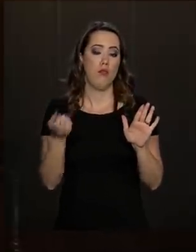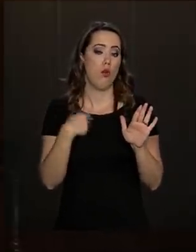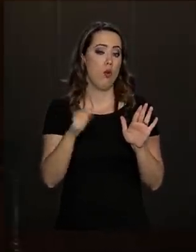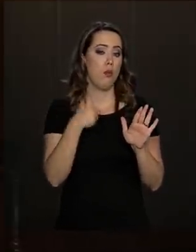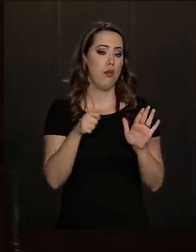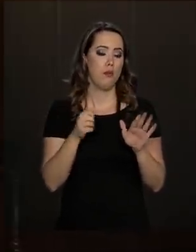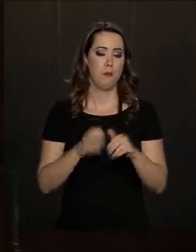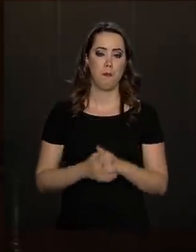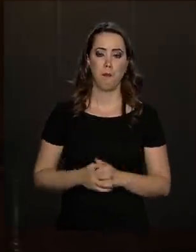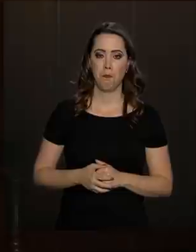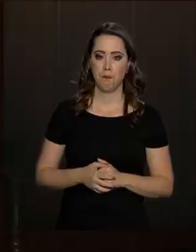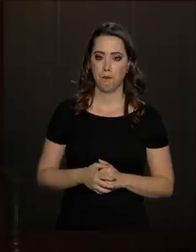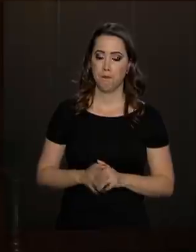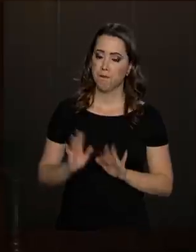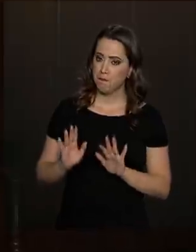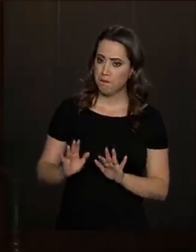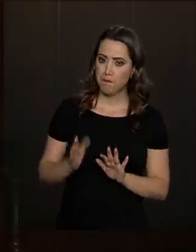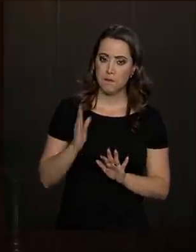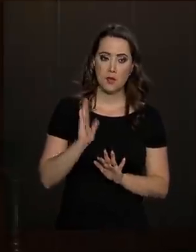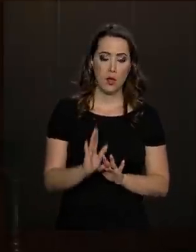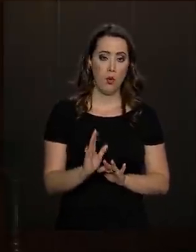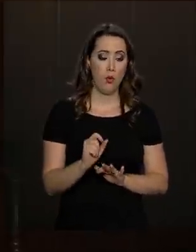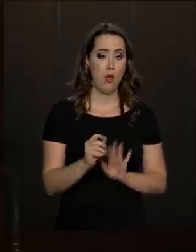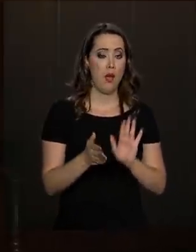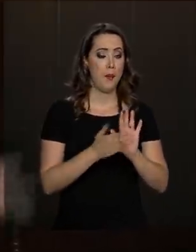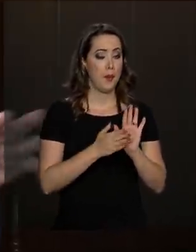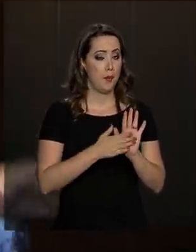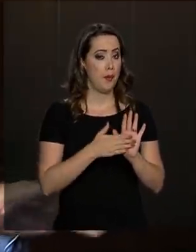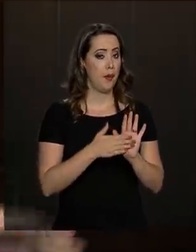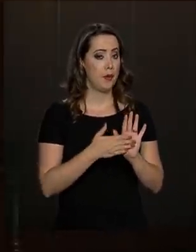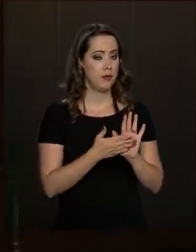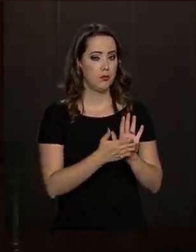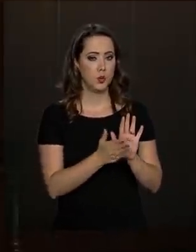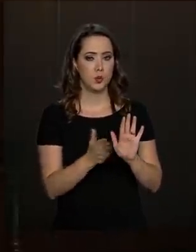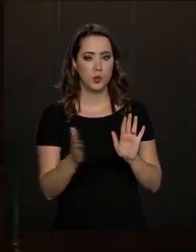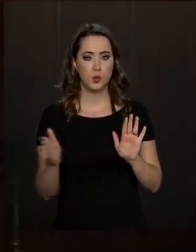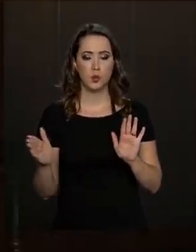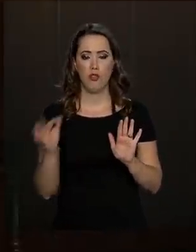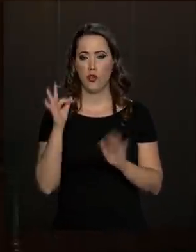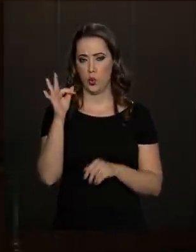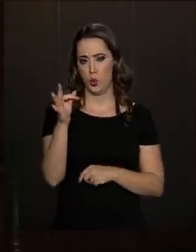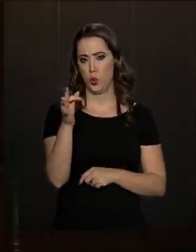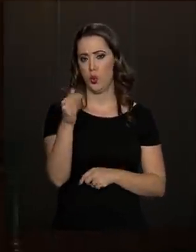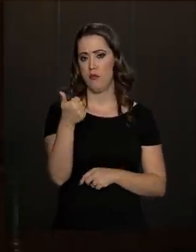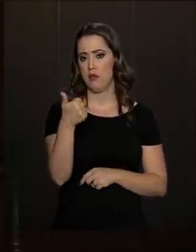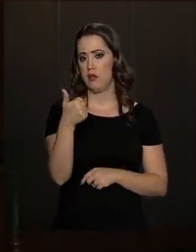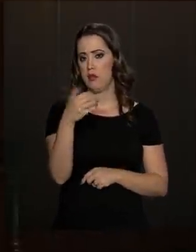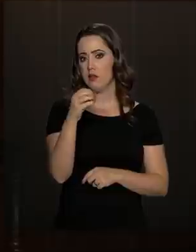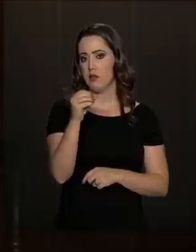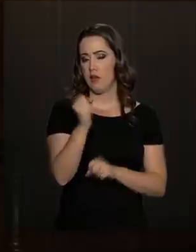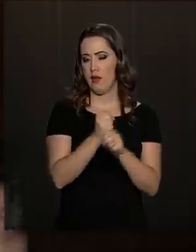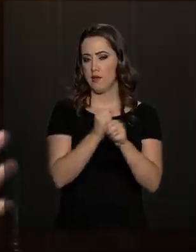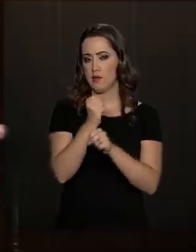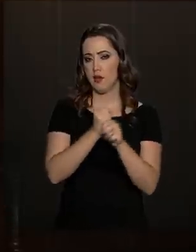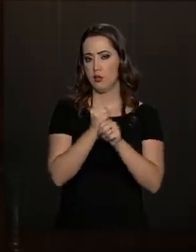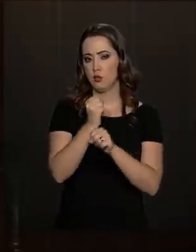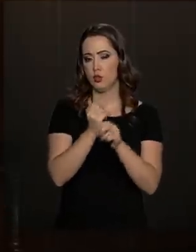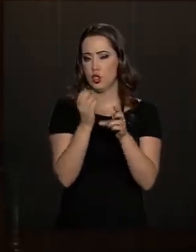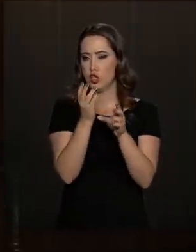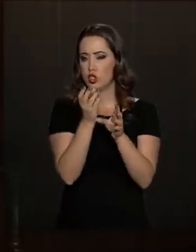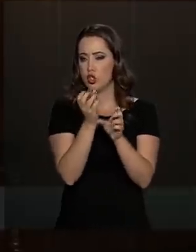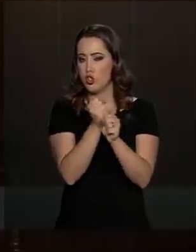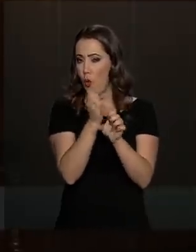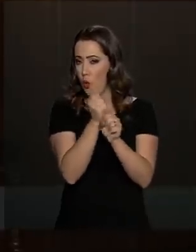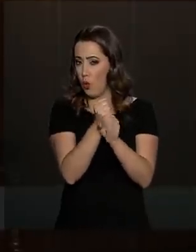a proposta em 10 anos está calibrada, se for aprovada como está, para 1